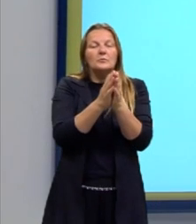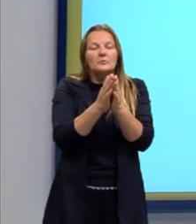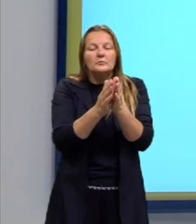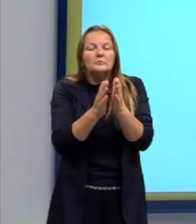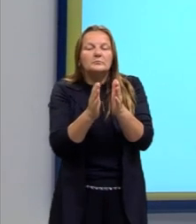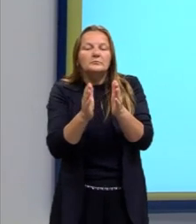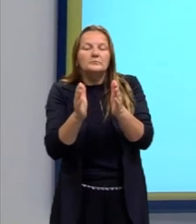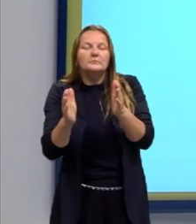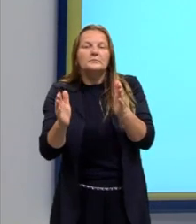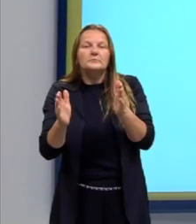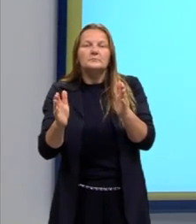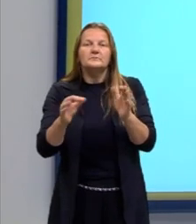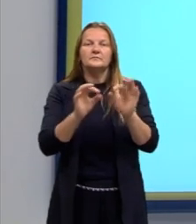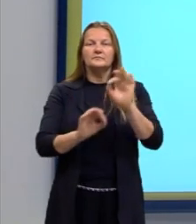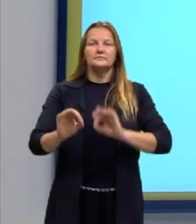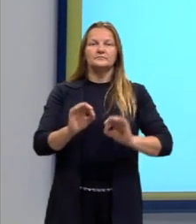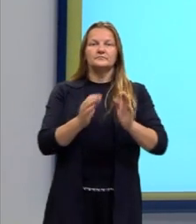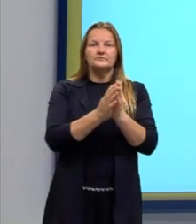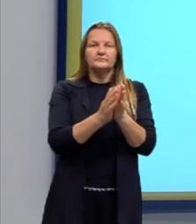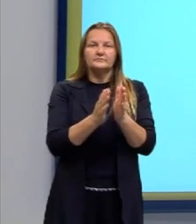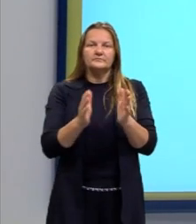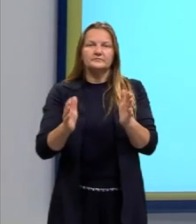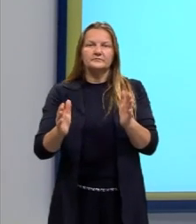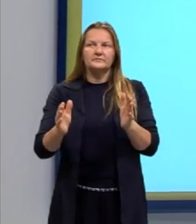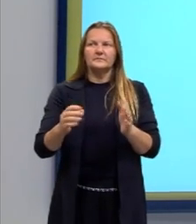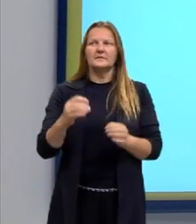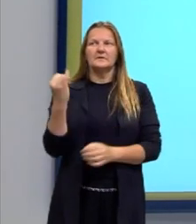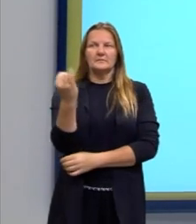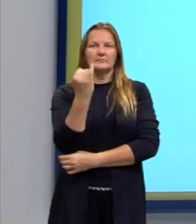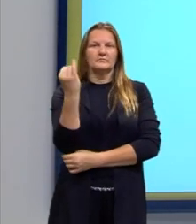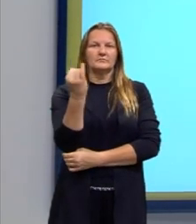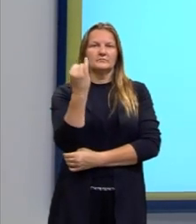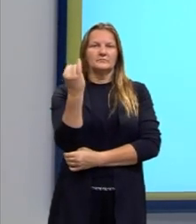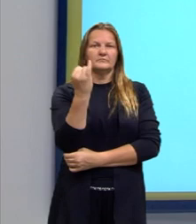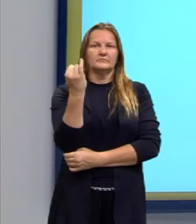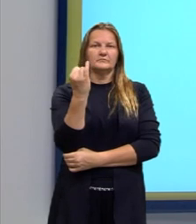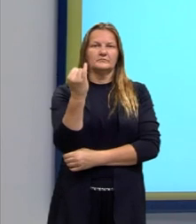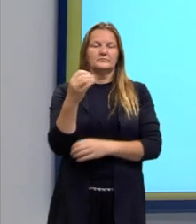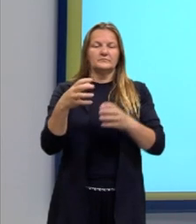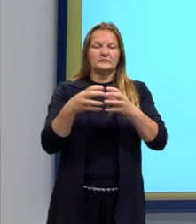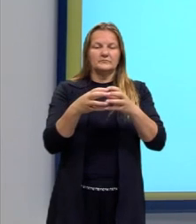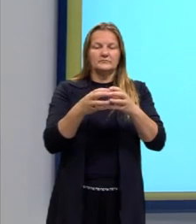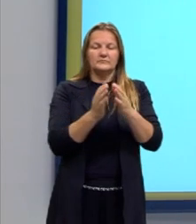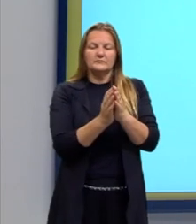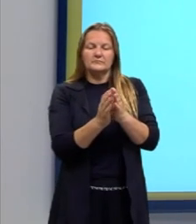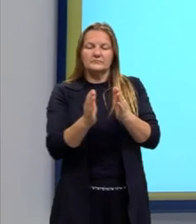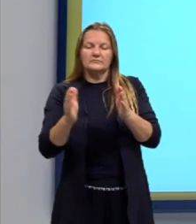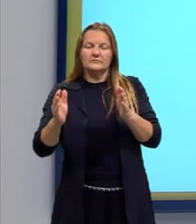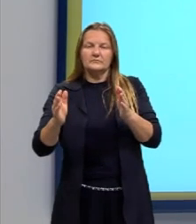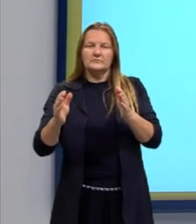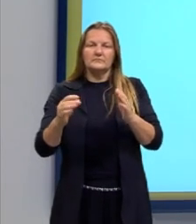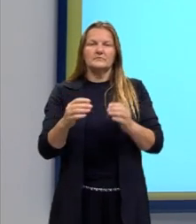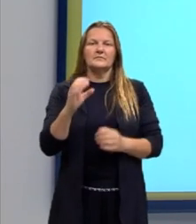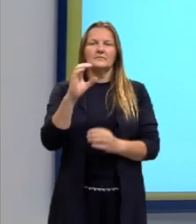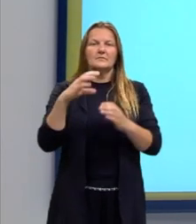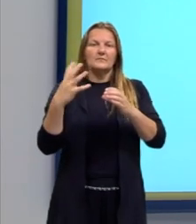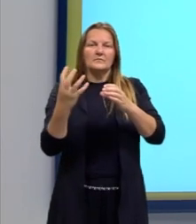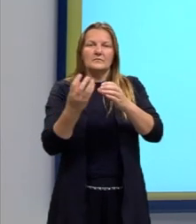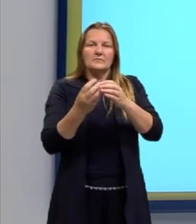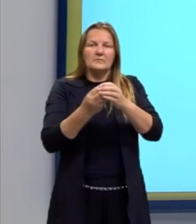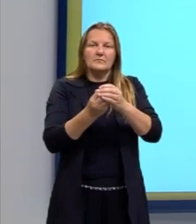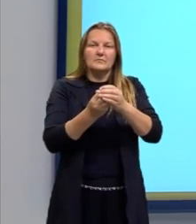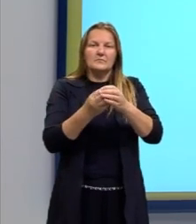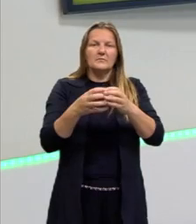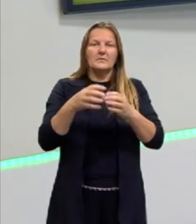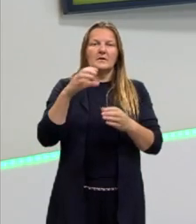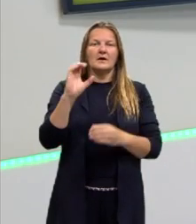E aí nós podemos pensar se a ordem importa, é um arranjo. E daí geralmente vem aquelas questões onde